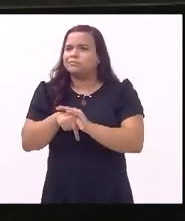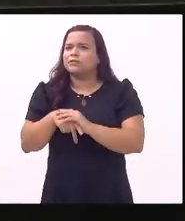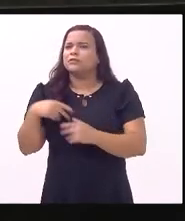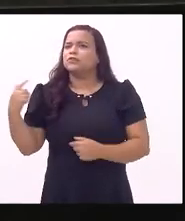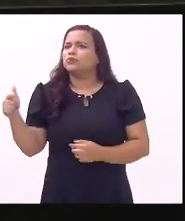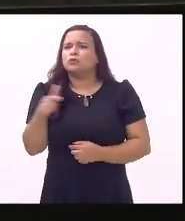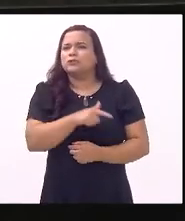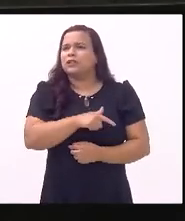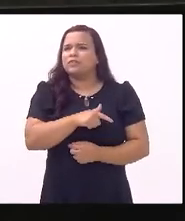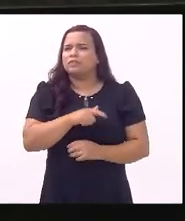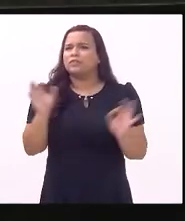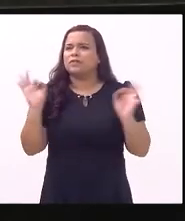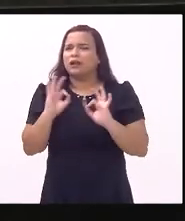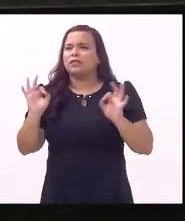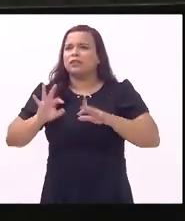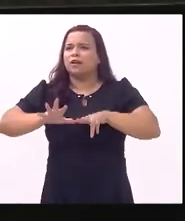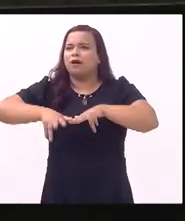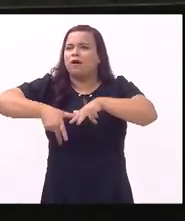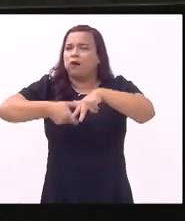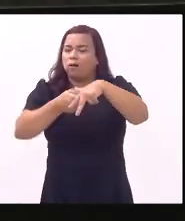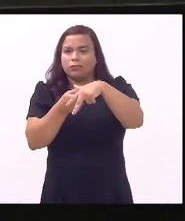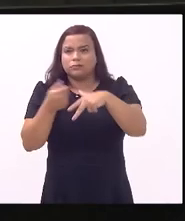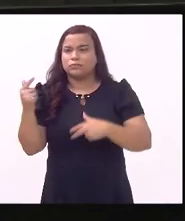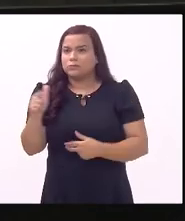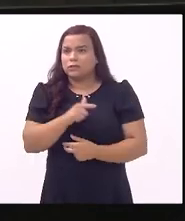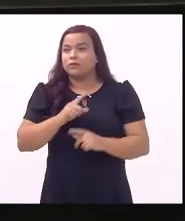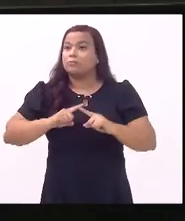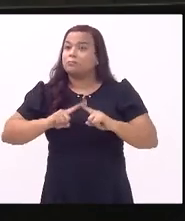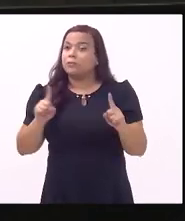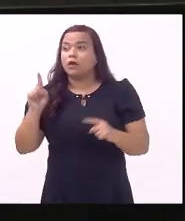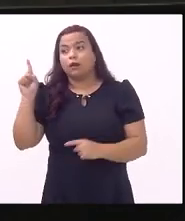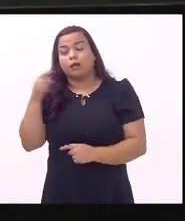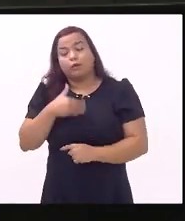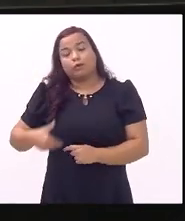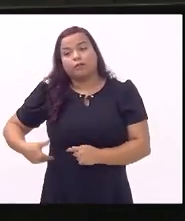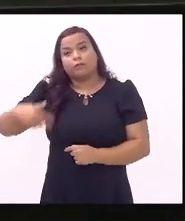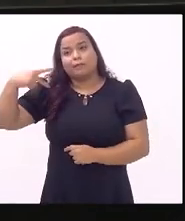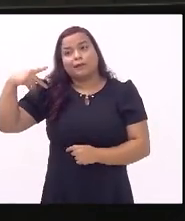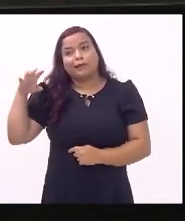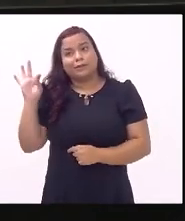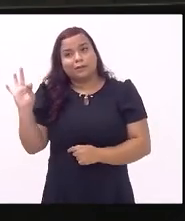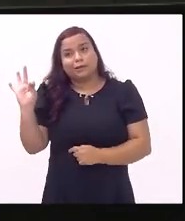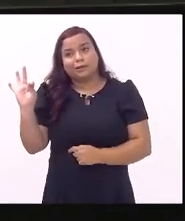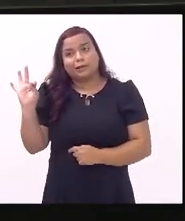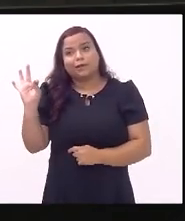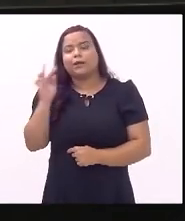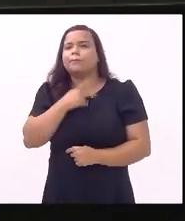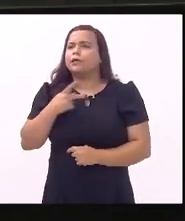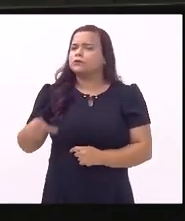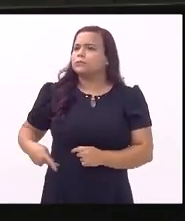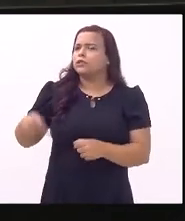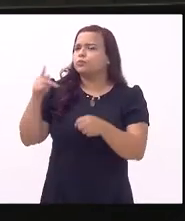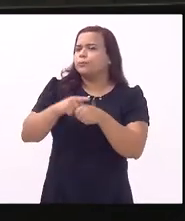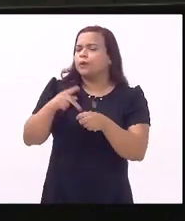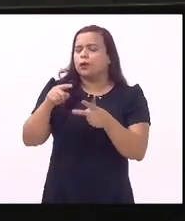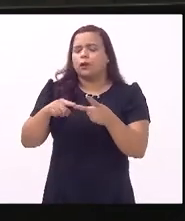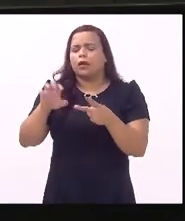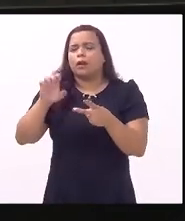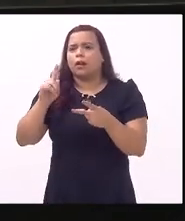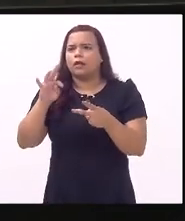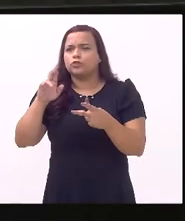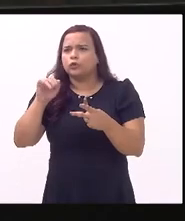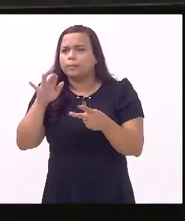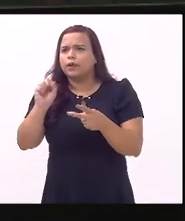nenhum caso de corrupção já no governo do PT os presidentes da Petrobras Eletrobras